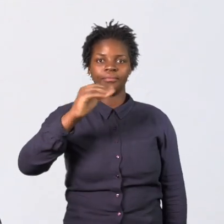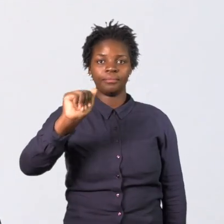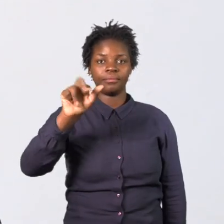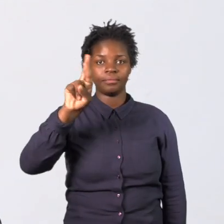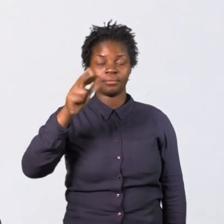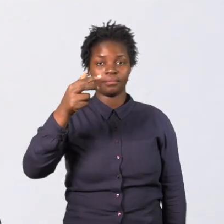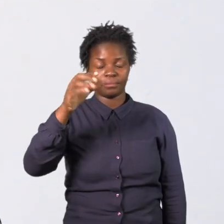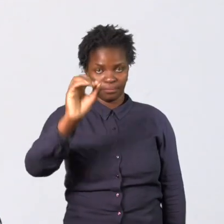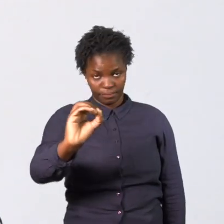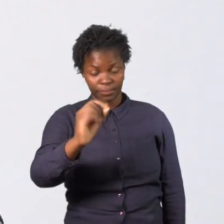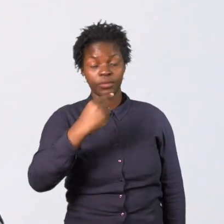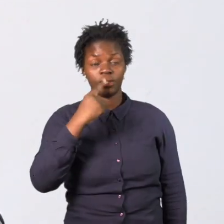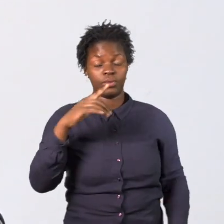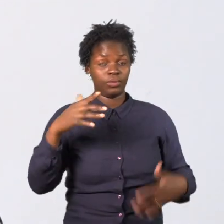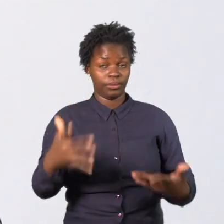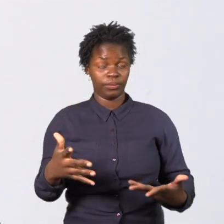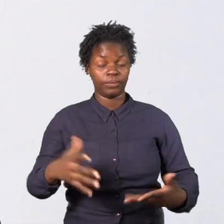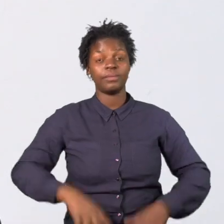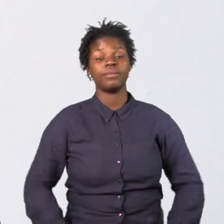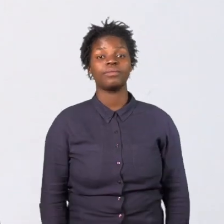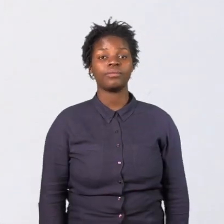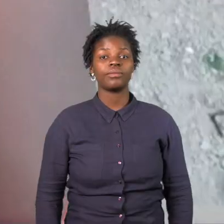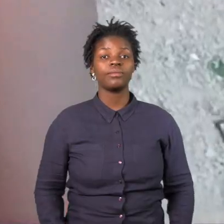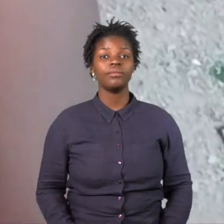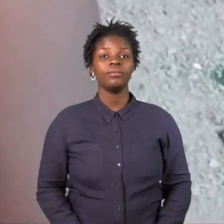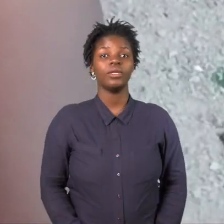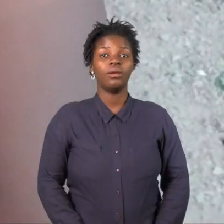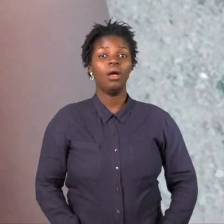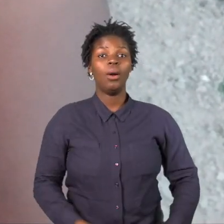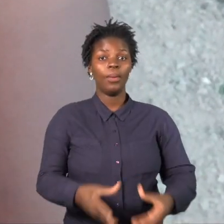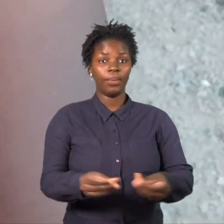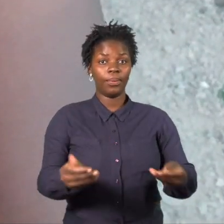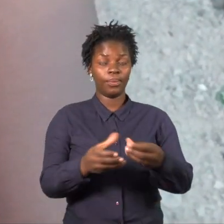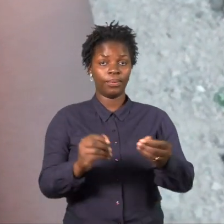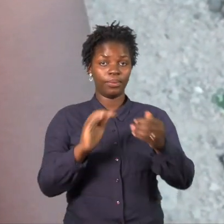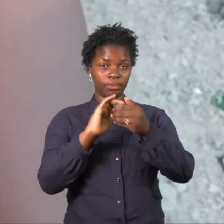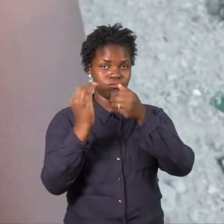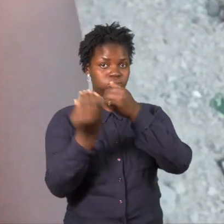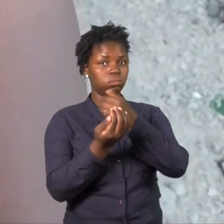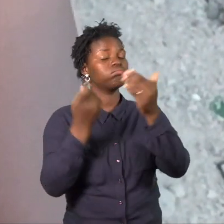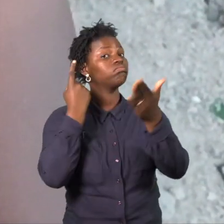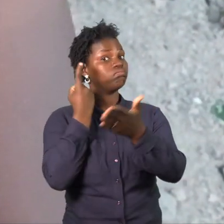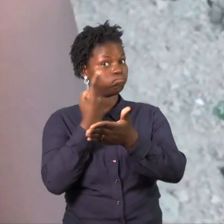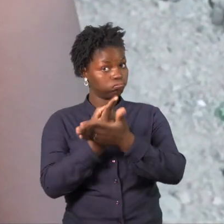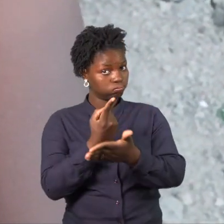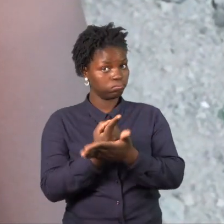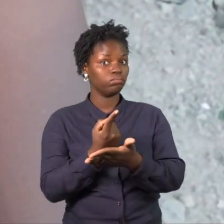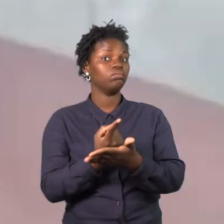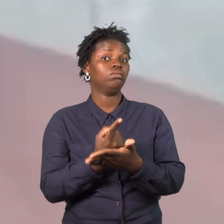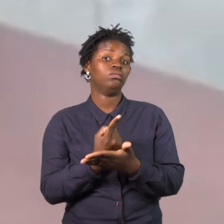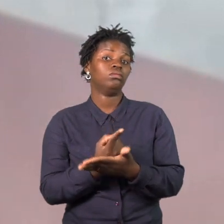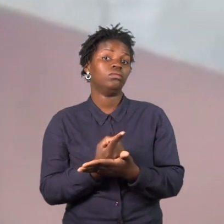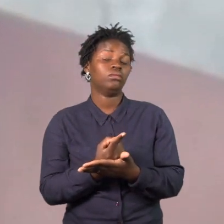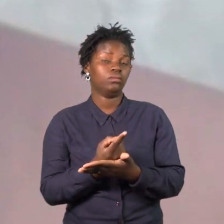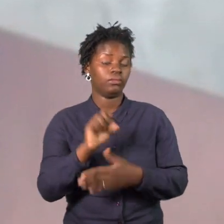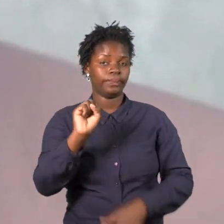acidentes no trabalho, principalmente no ramo da construção civil. Devido às cicatrizes deixadas pelo acidente, João enfrenta dificuldades para